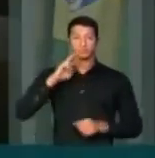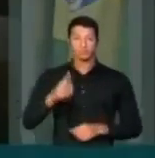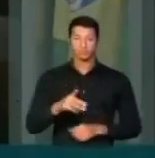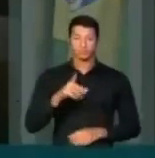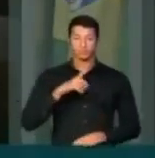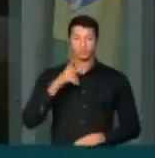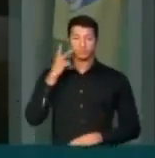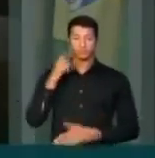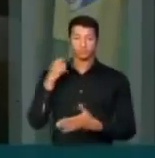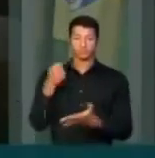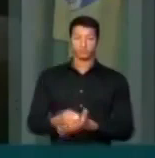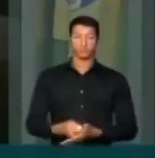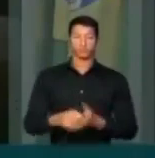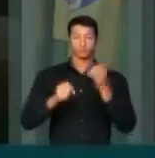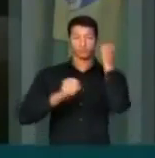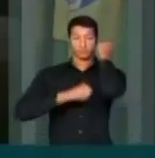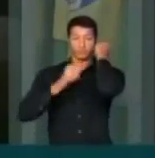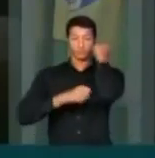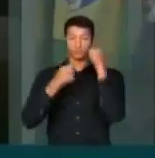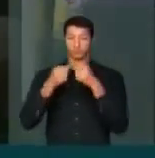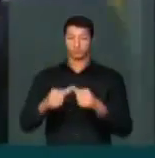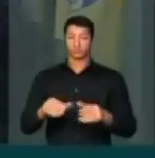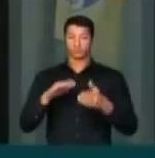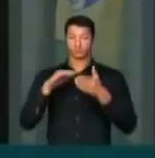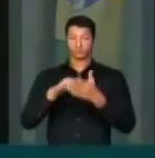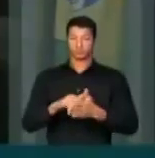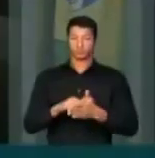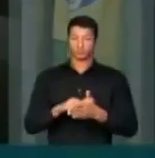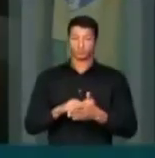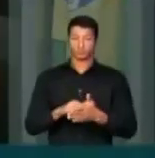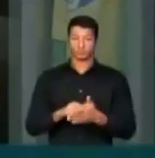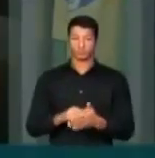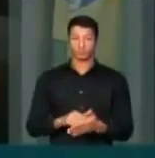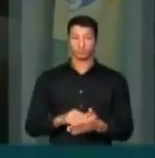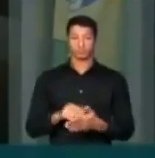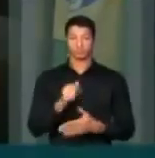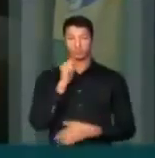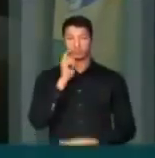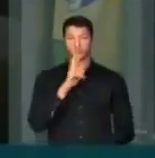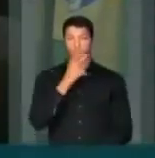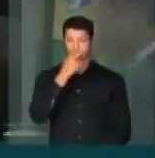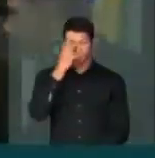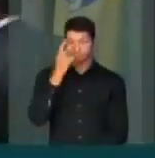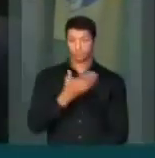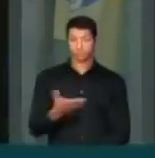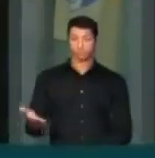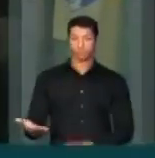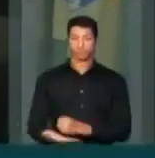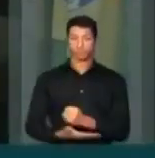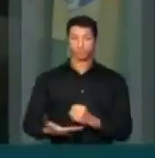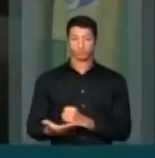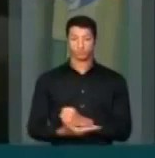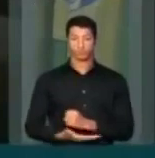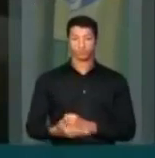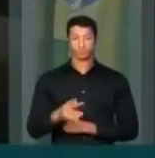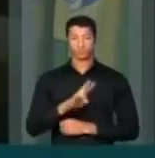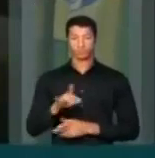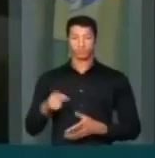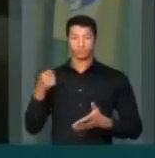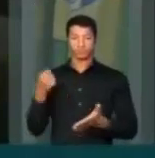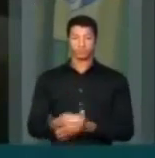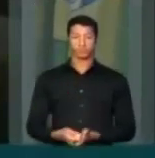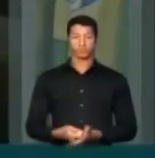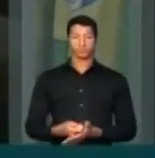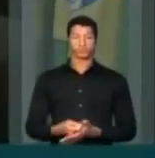que tem para pagar a imprensa, está blindada. Senhores parlamentares da base, vão pagar